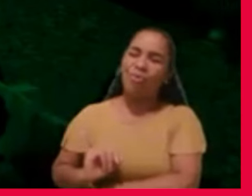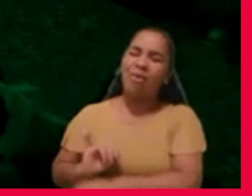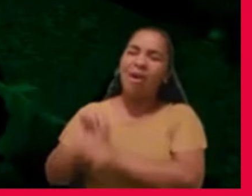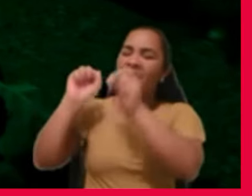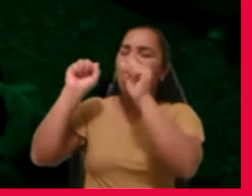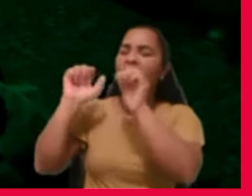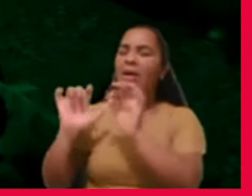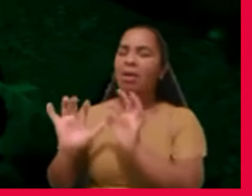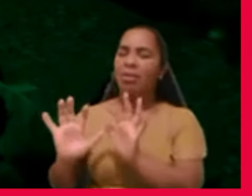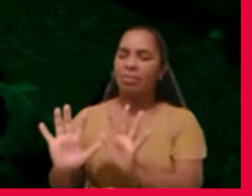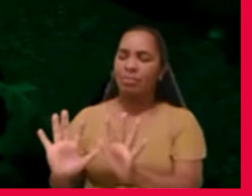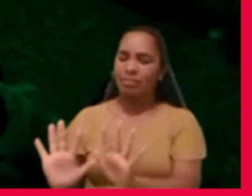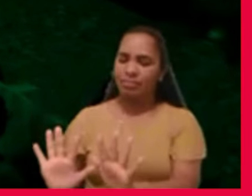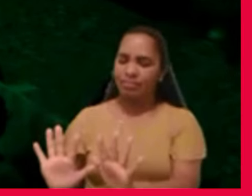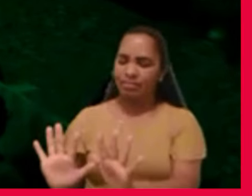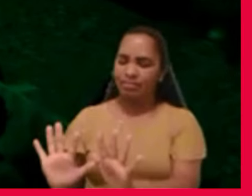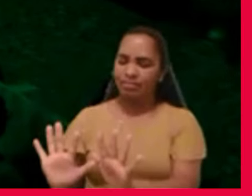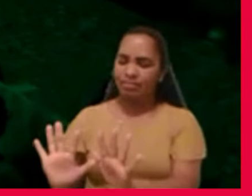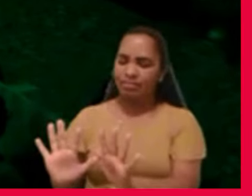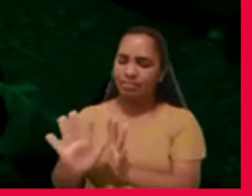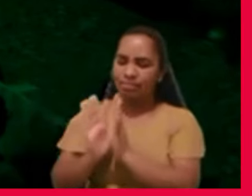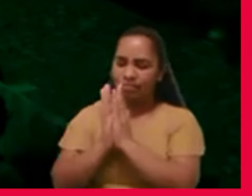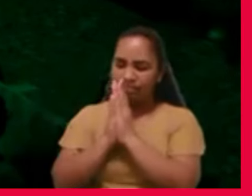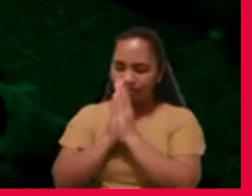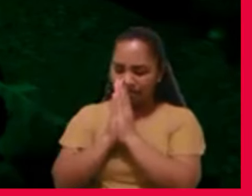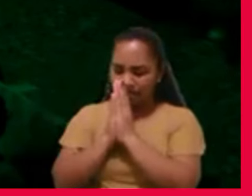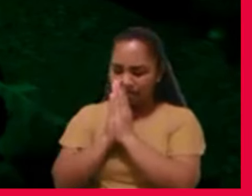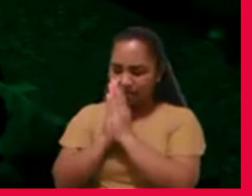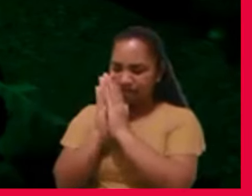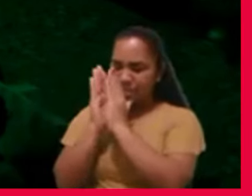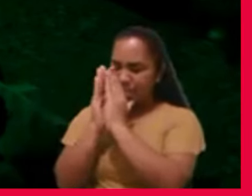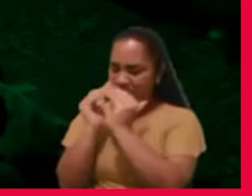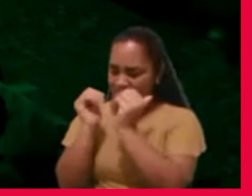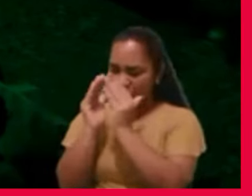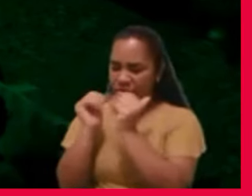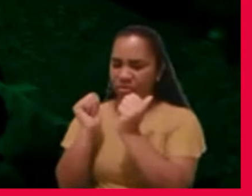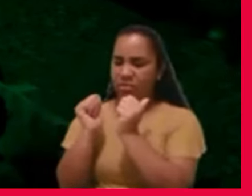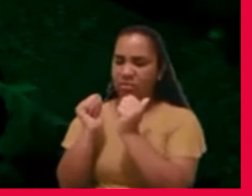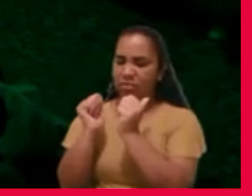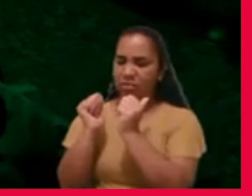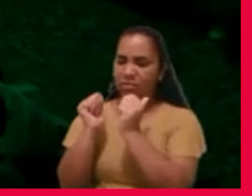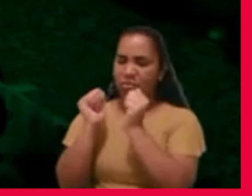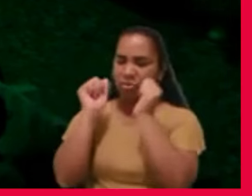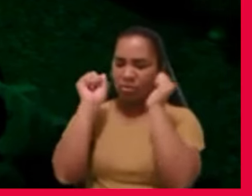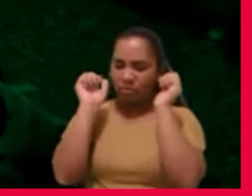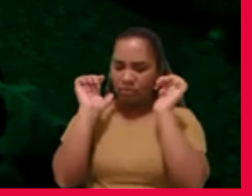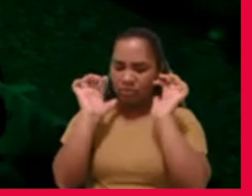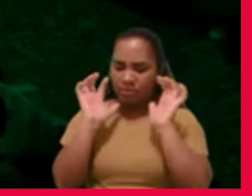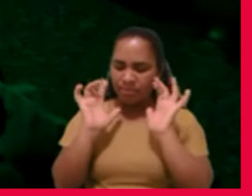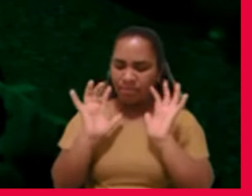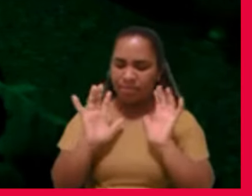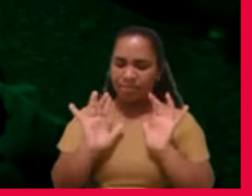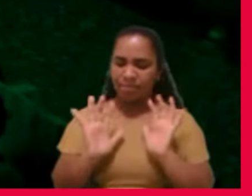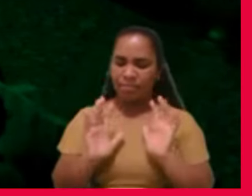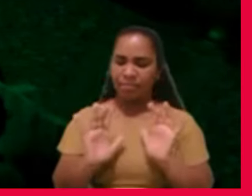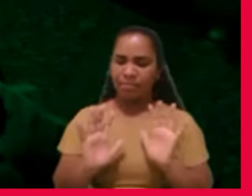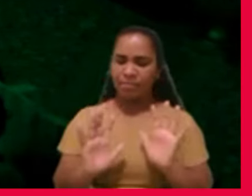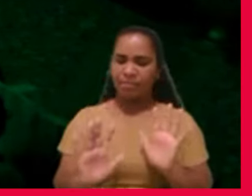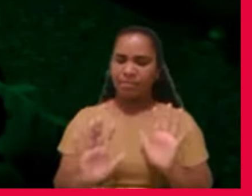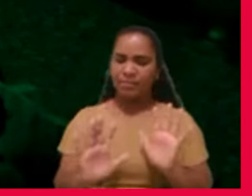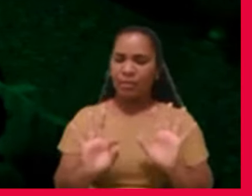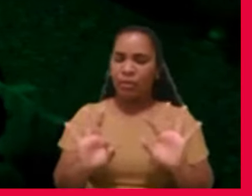nós te pedimos em favor dos suicidas,